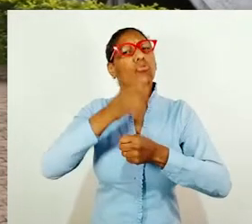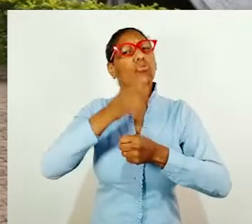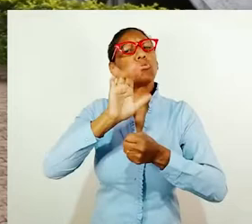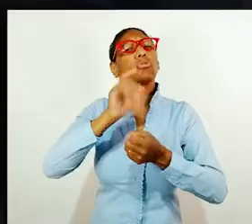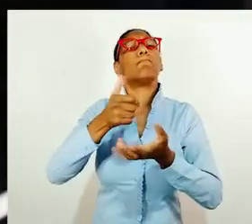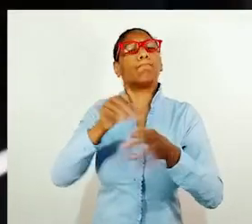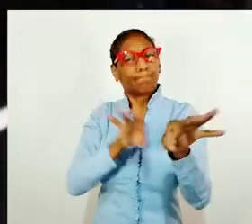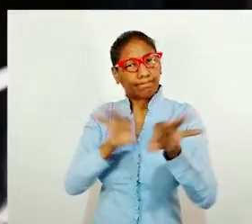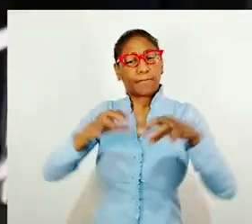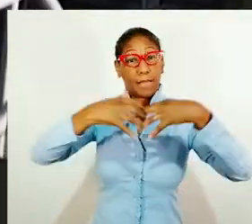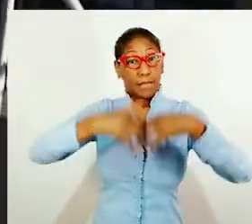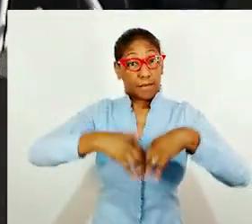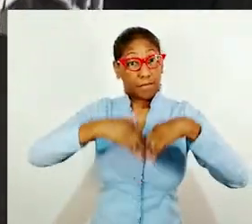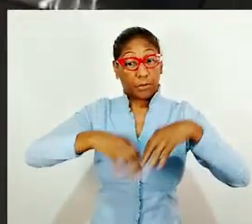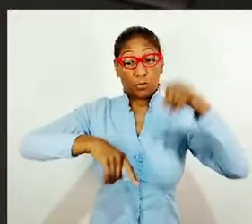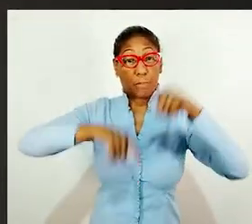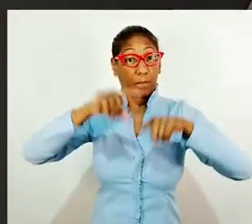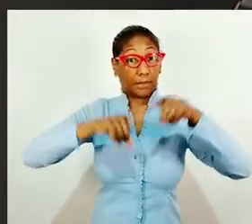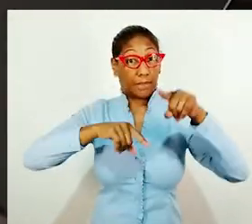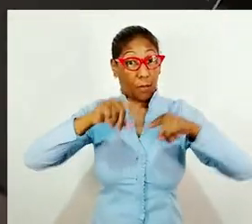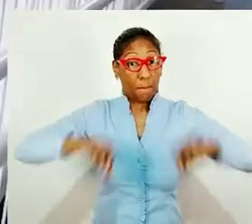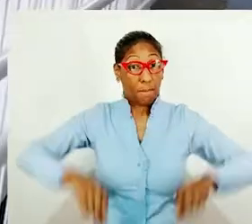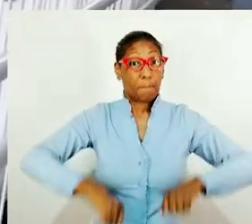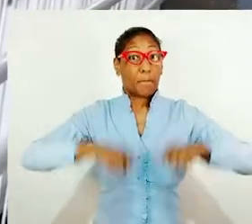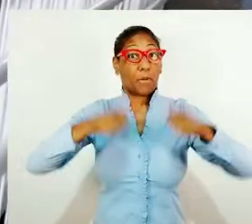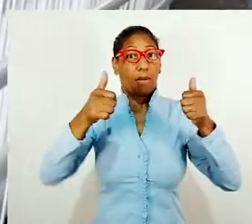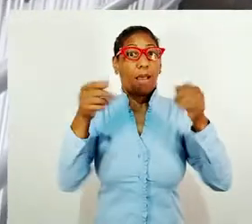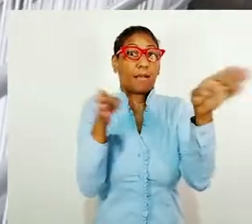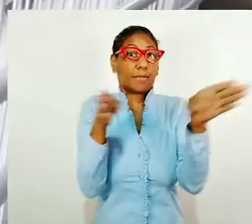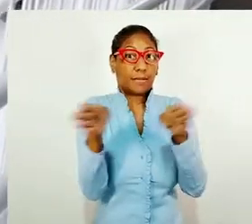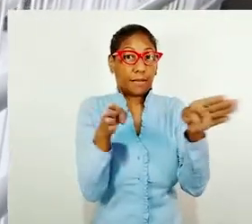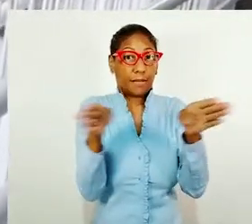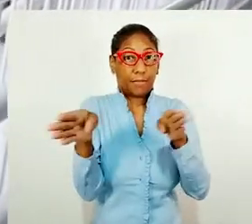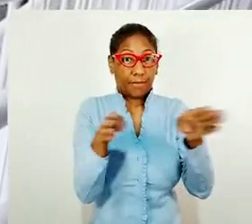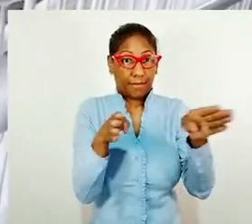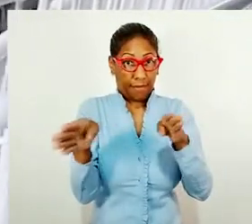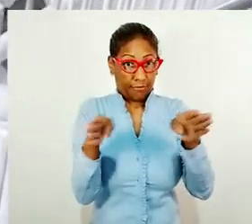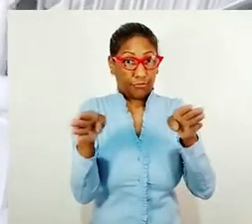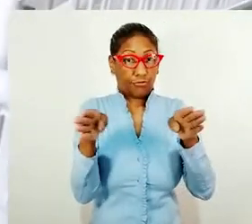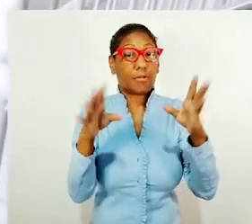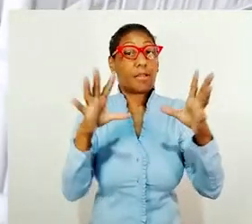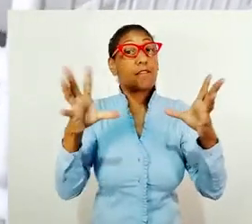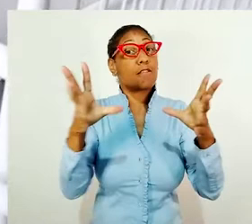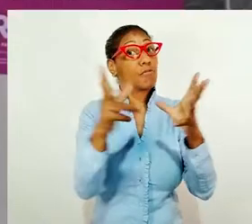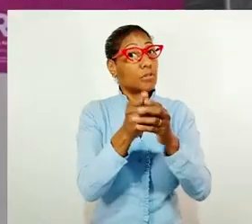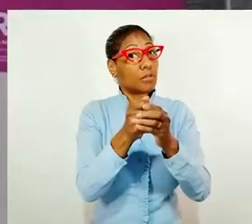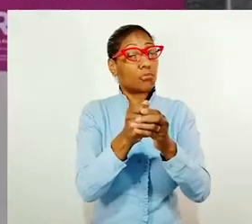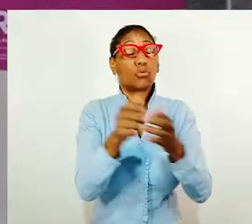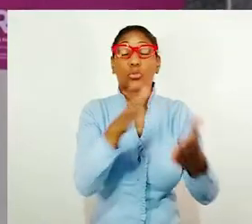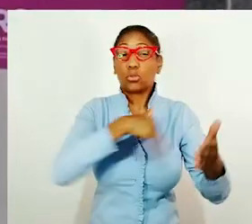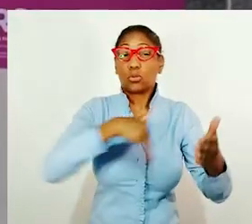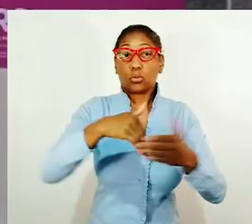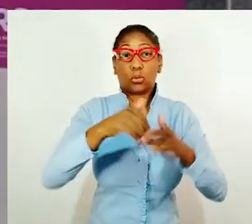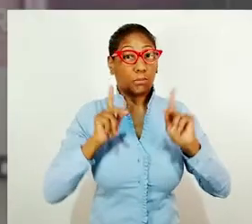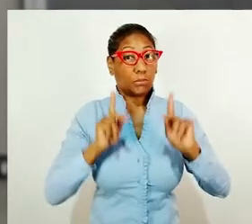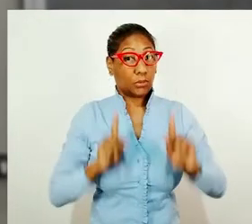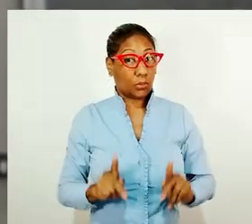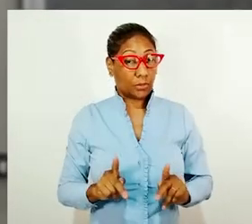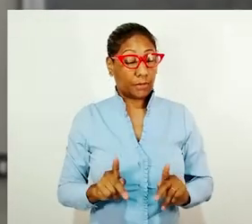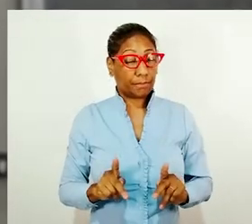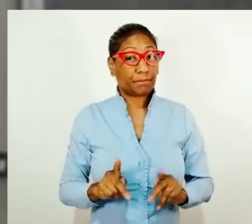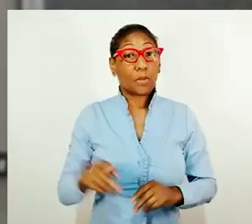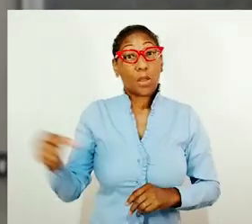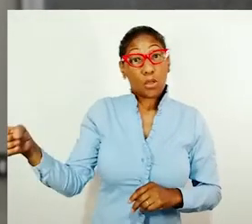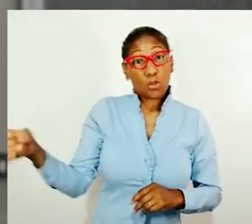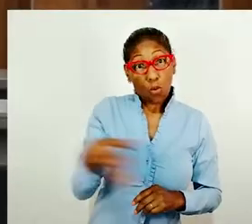passado, o local já havia recebido equipamentos e materiais para melhorar a acessibilidade e a inclusão de todos